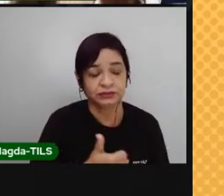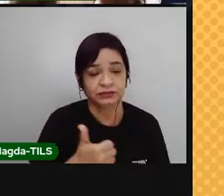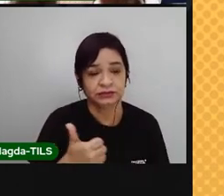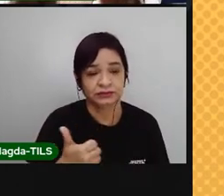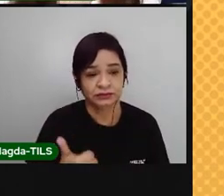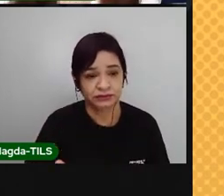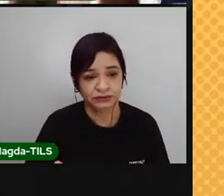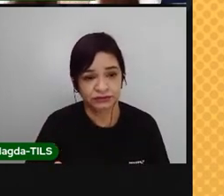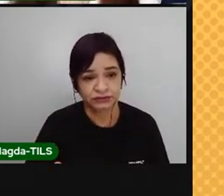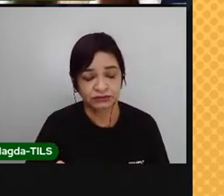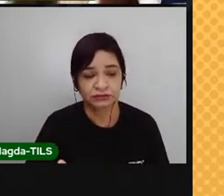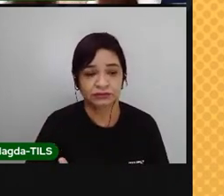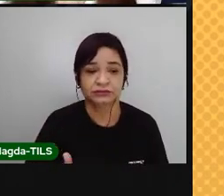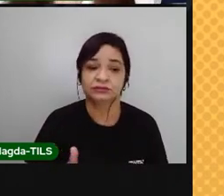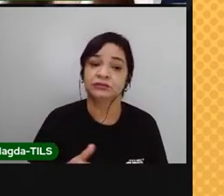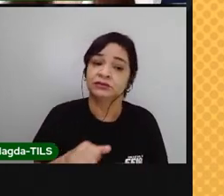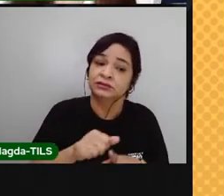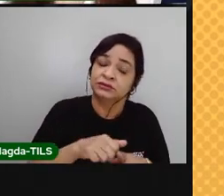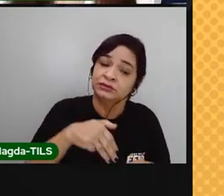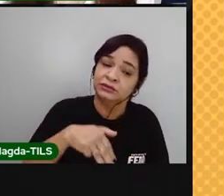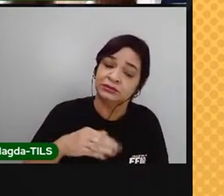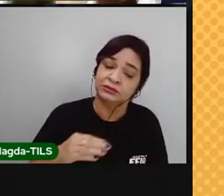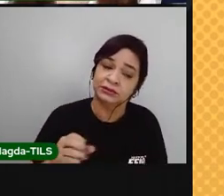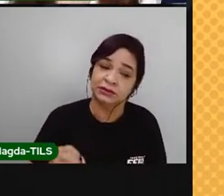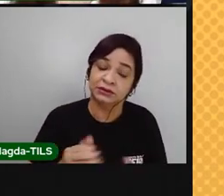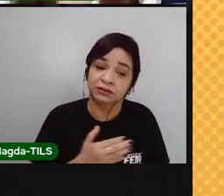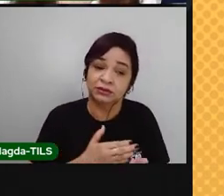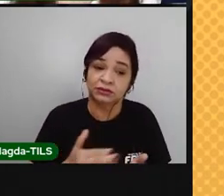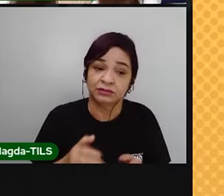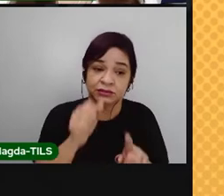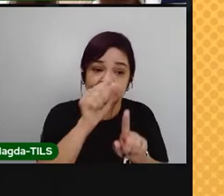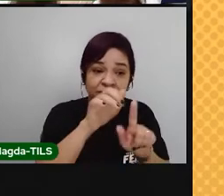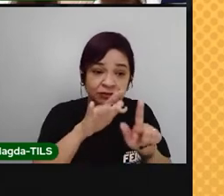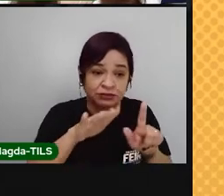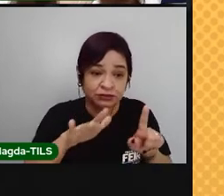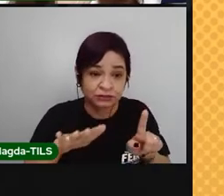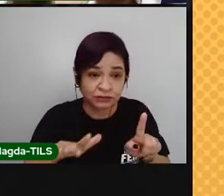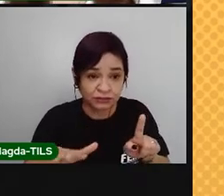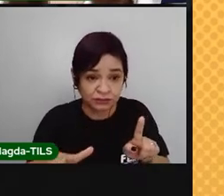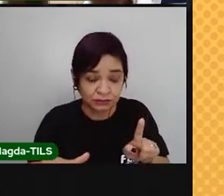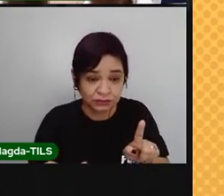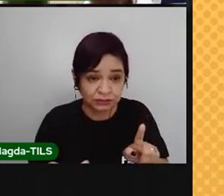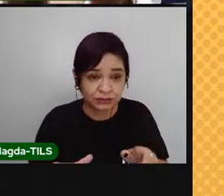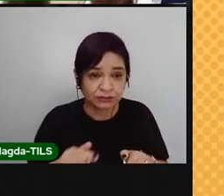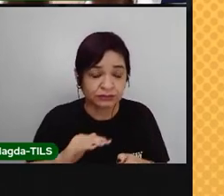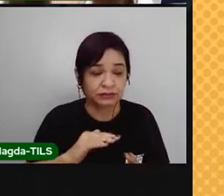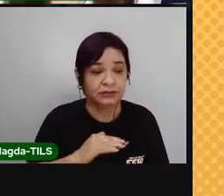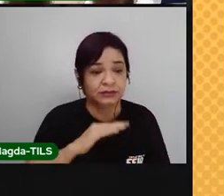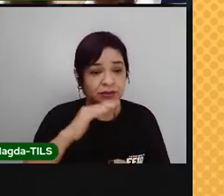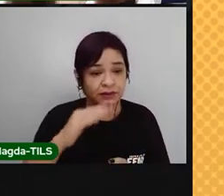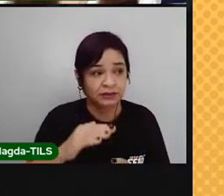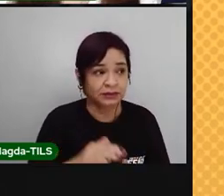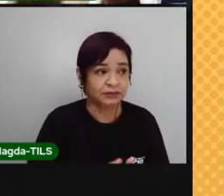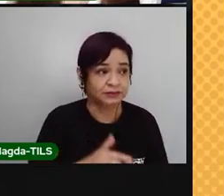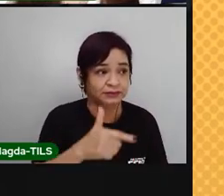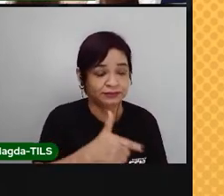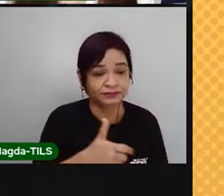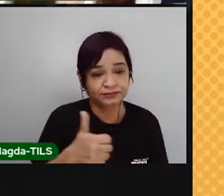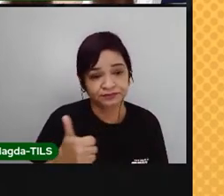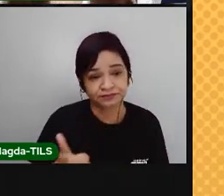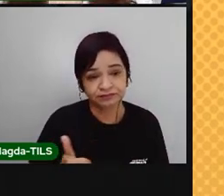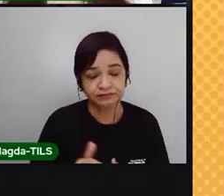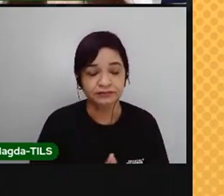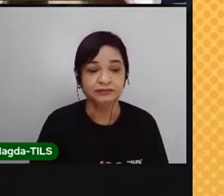a gente iniciou o outono. E essa estação do ano vai se estender até o dia 21 de junho. É importante a gente